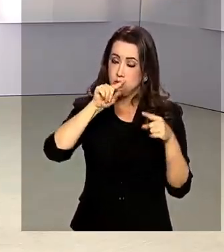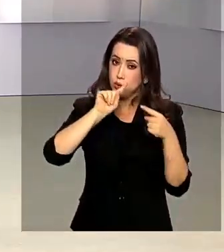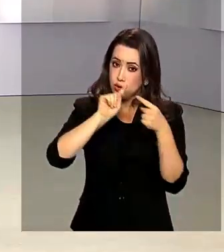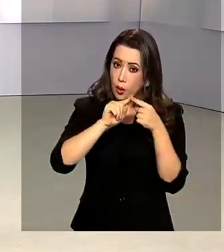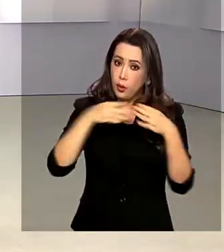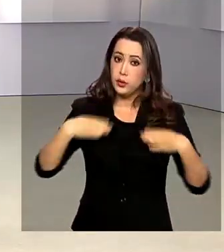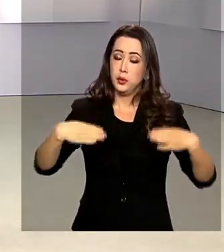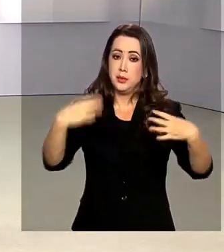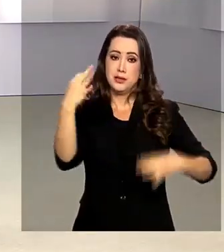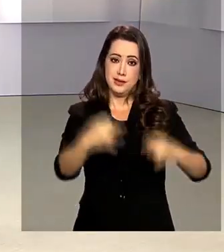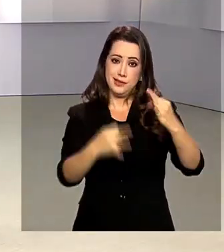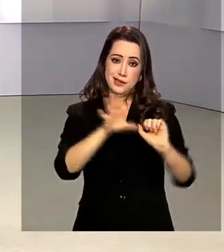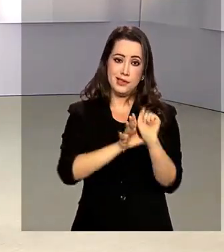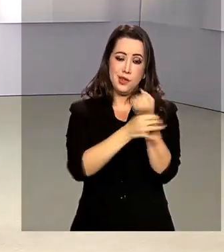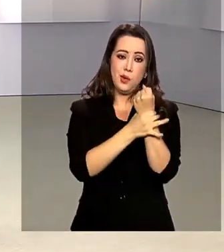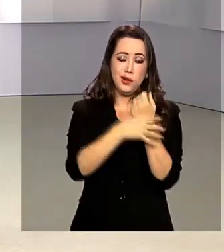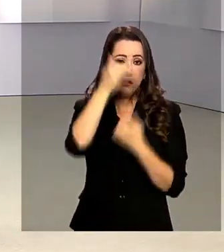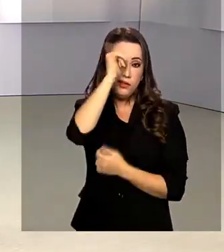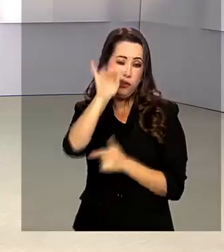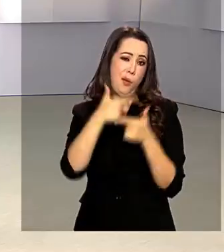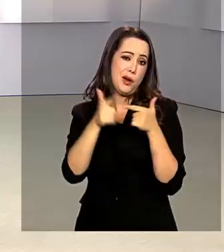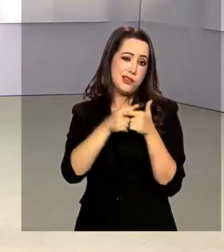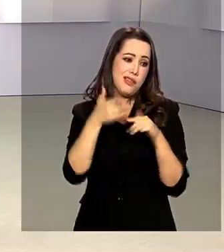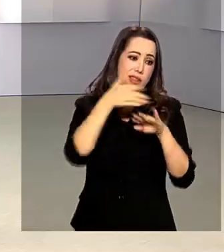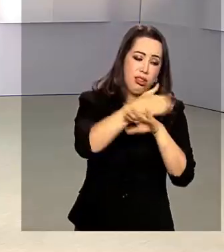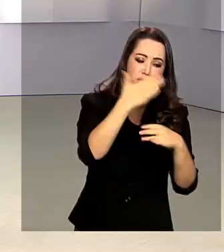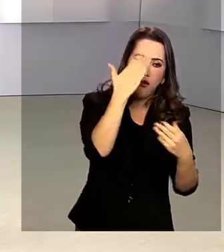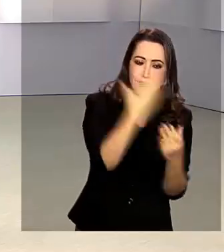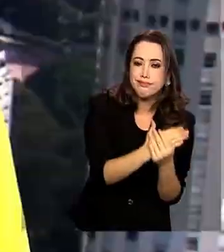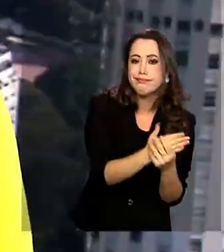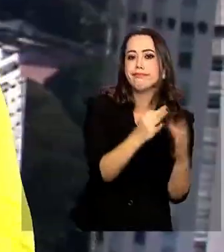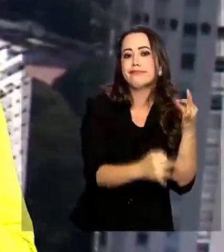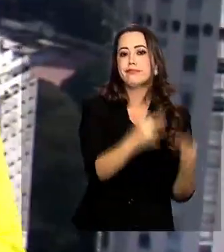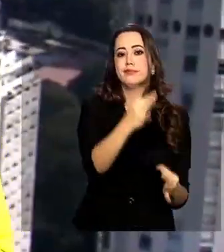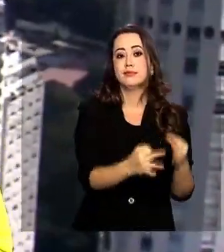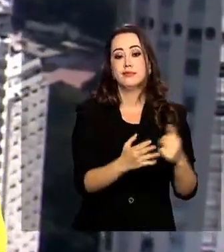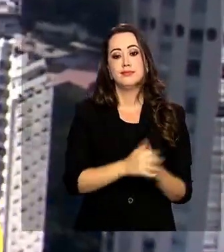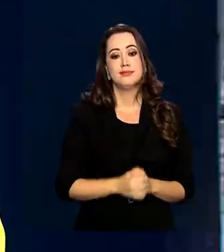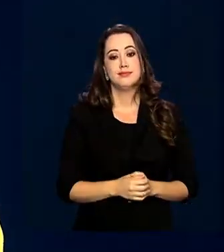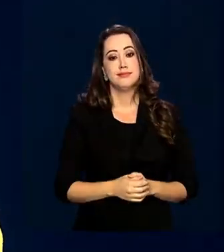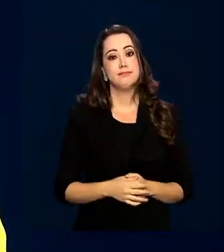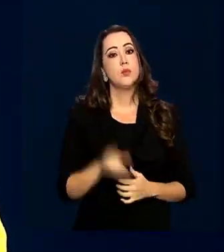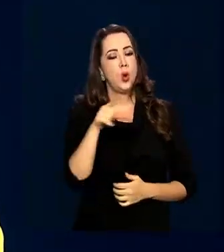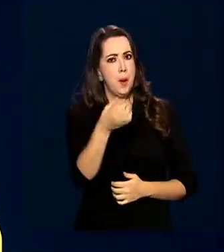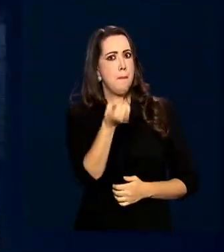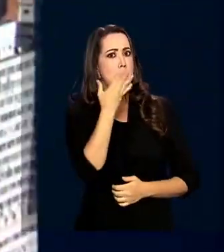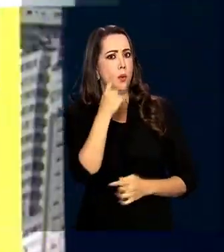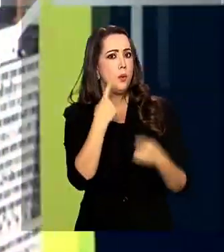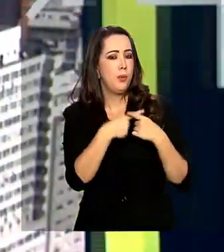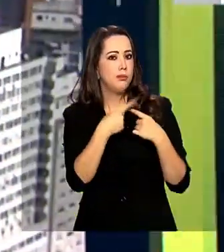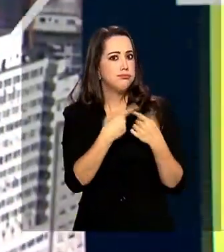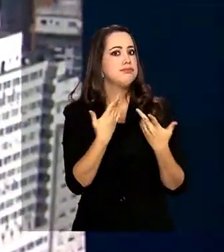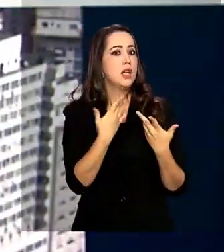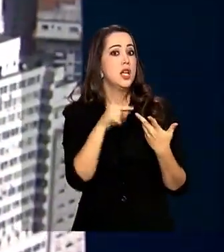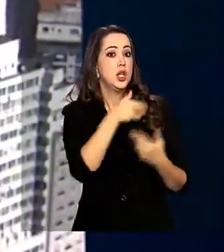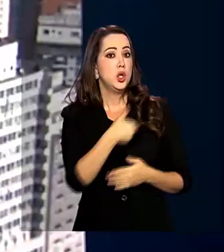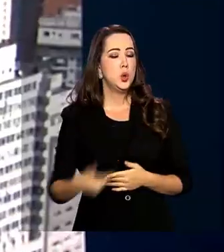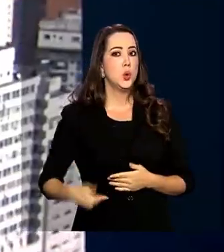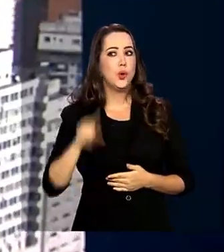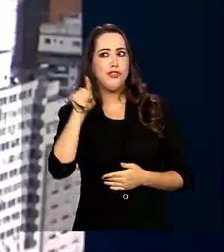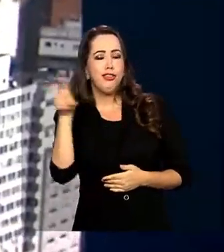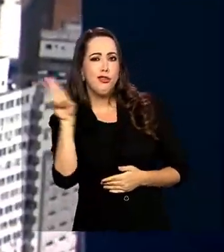Segurança Pública e evita, sim, processos judiciais e administrativos. O êxito da ferramenta online chamou a atenção do governo